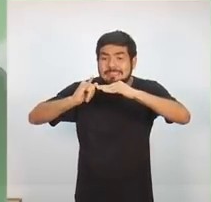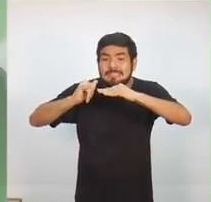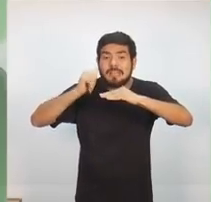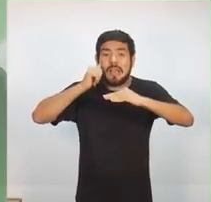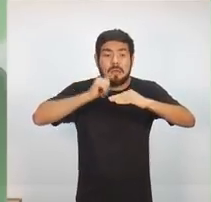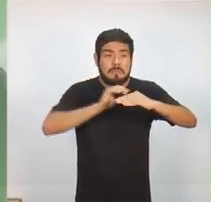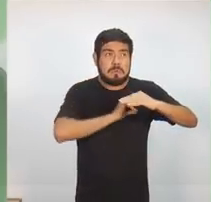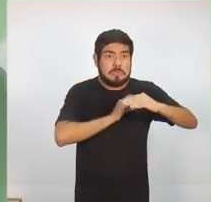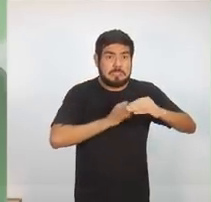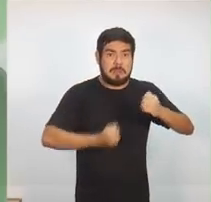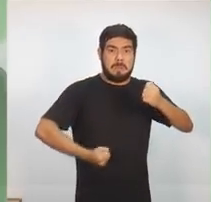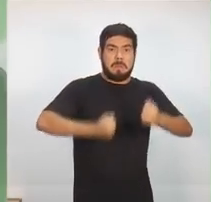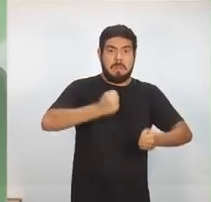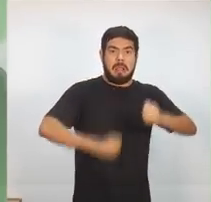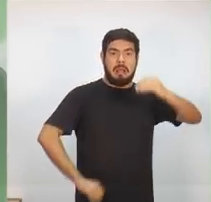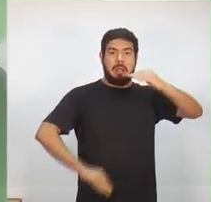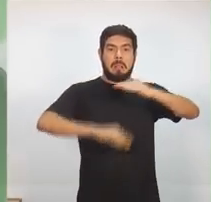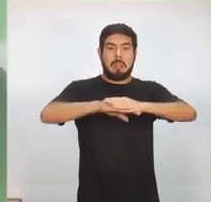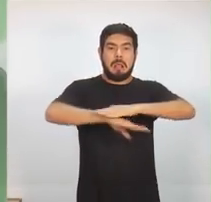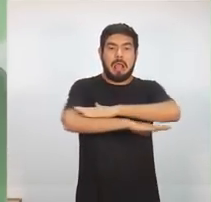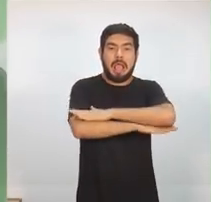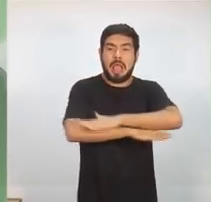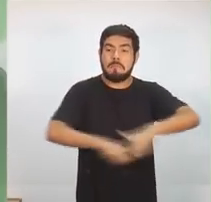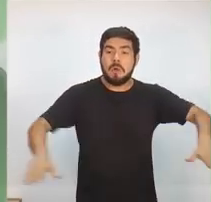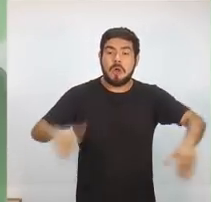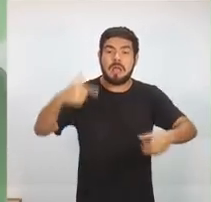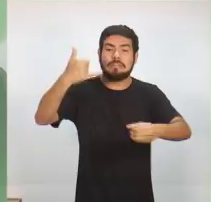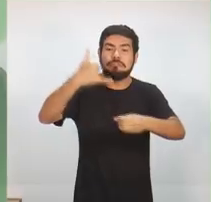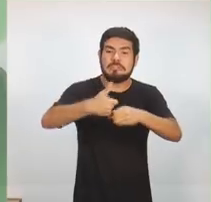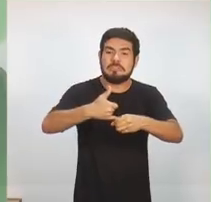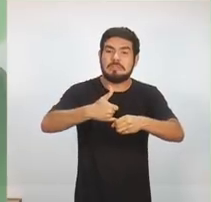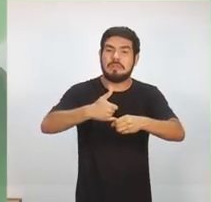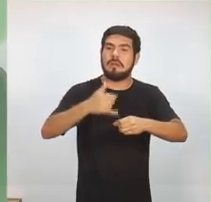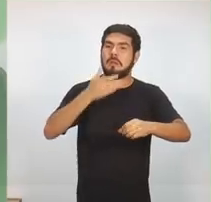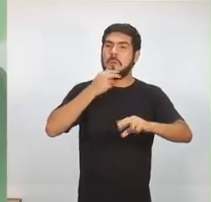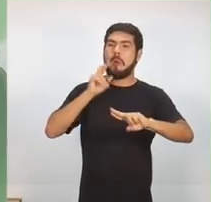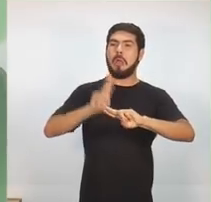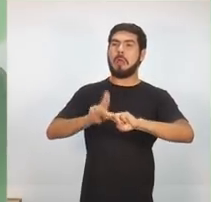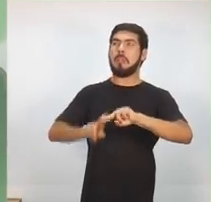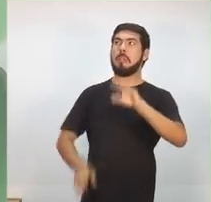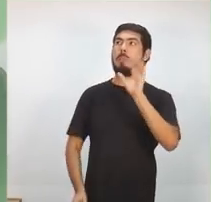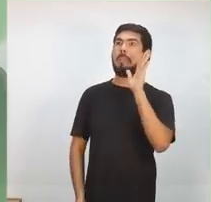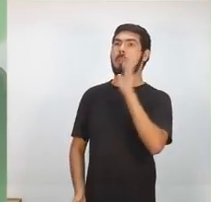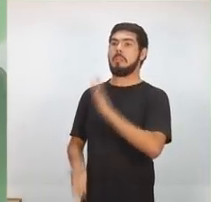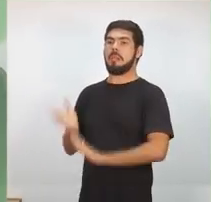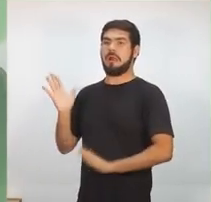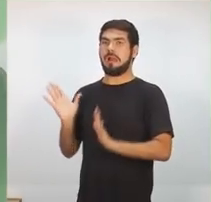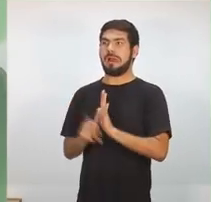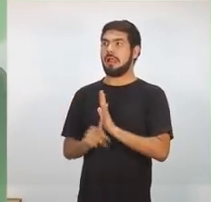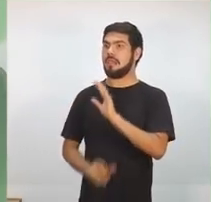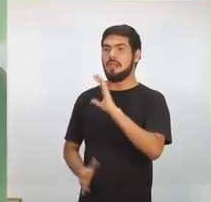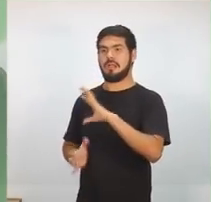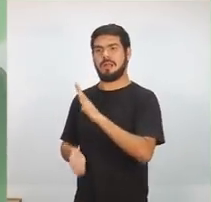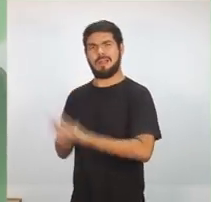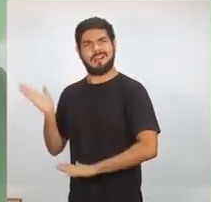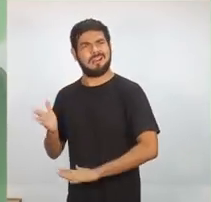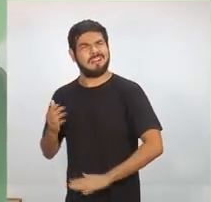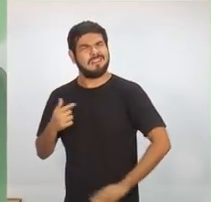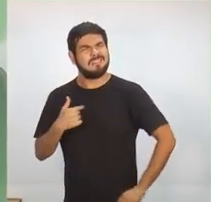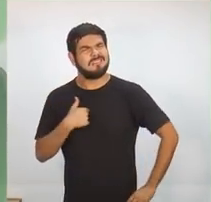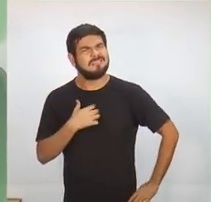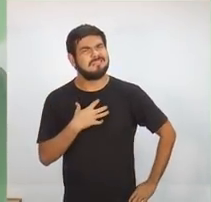o bandido pode fugir, pode pintar e bordar. É essa inquietação que me faz ser